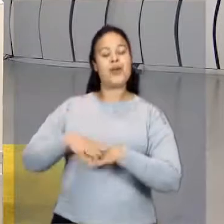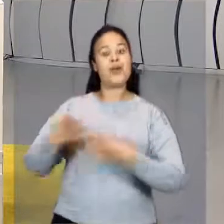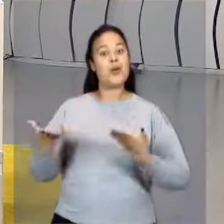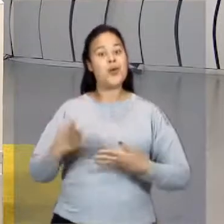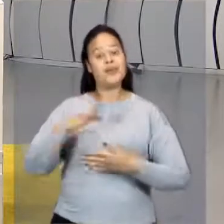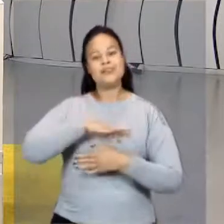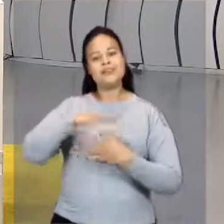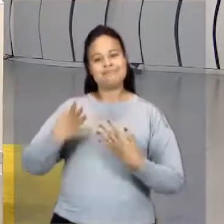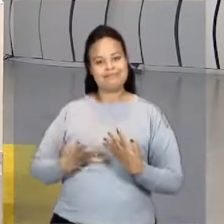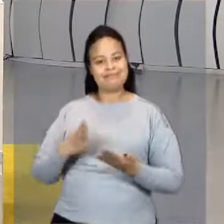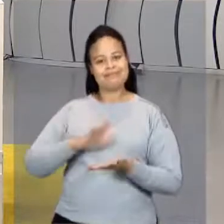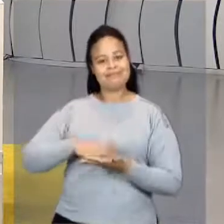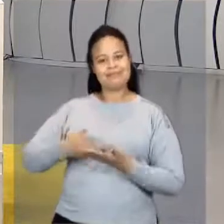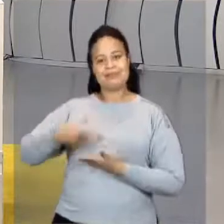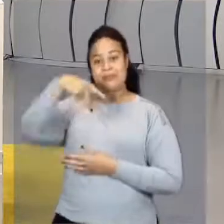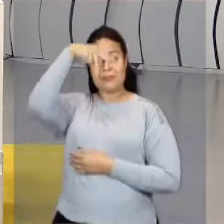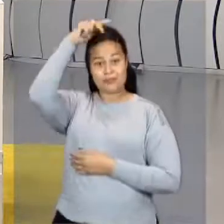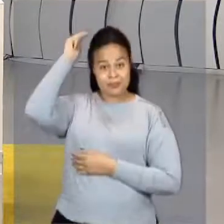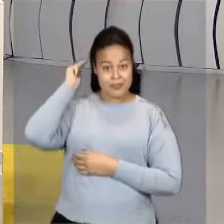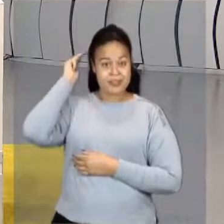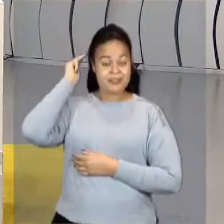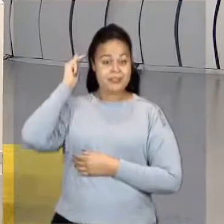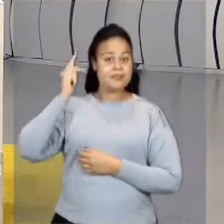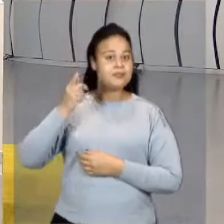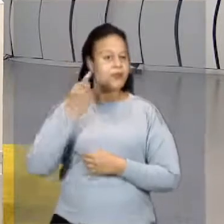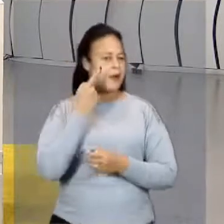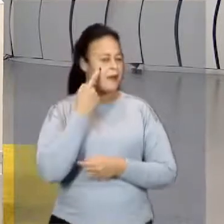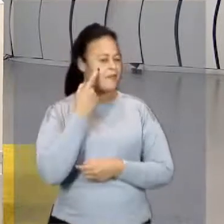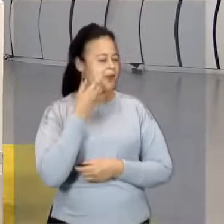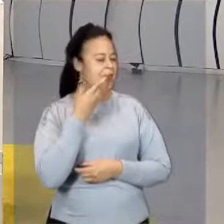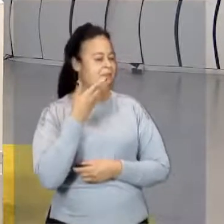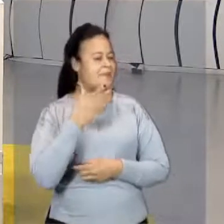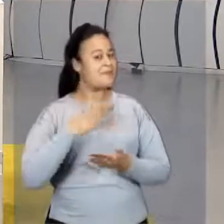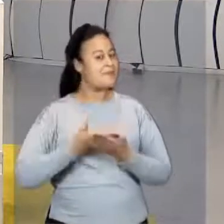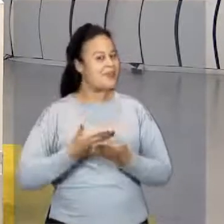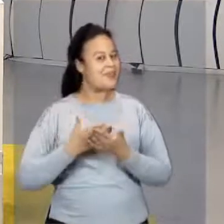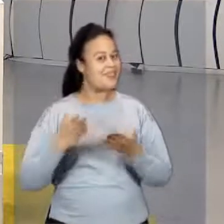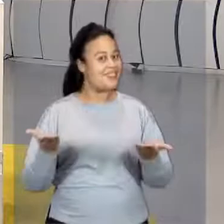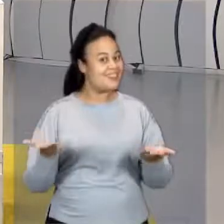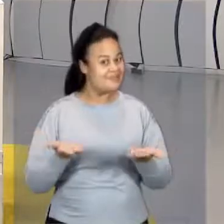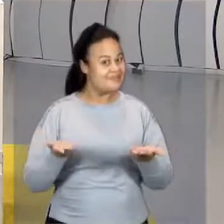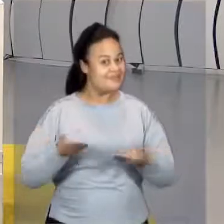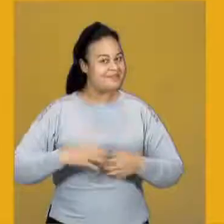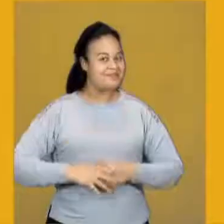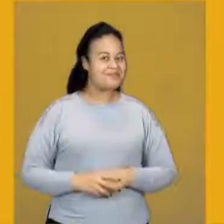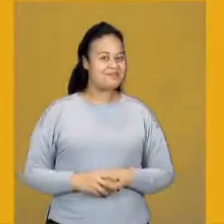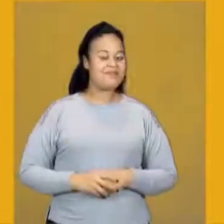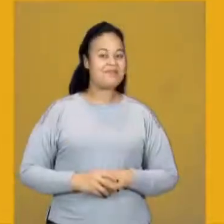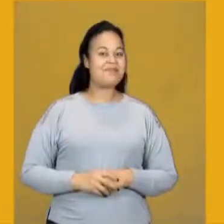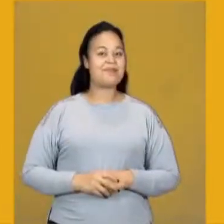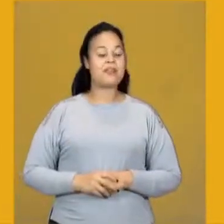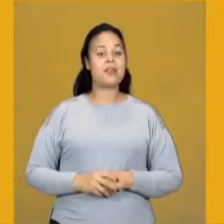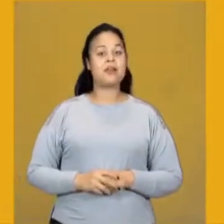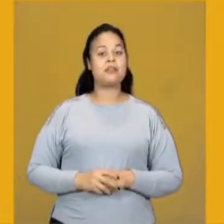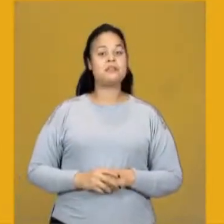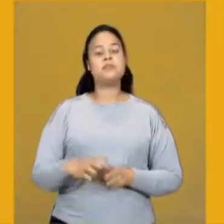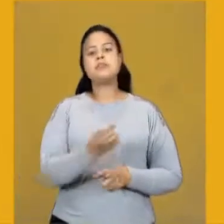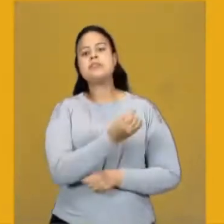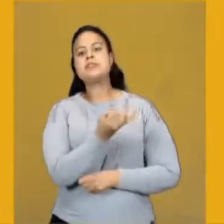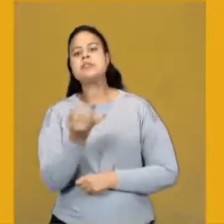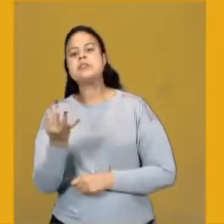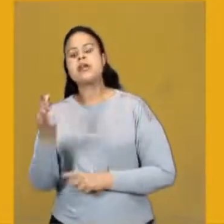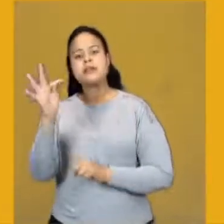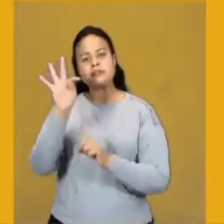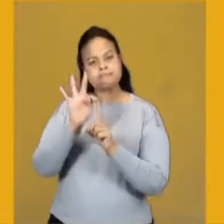da Vânia, a nossa intérprete de Libras, e vamos ver qual será a nossa aula de hoje. Medidas de temperatura,